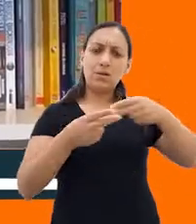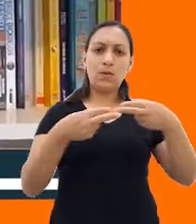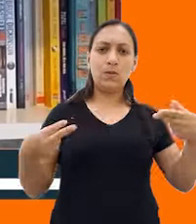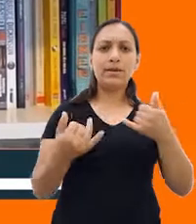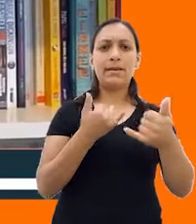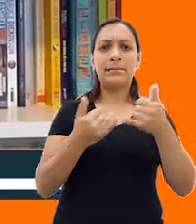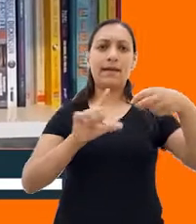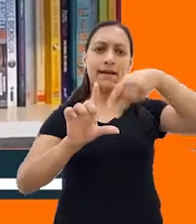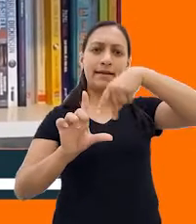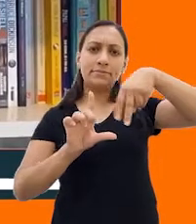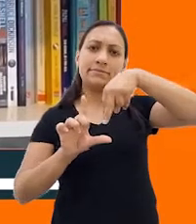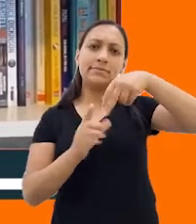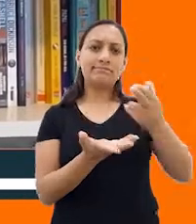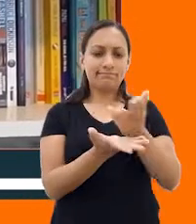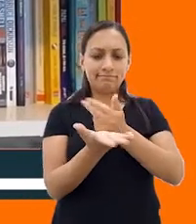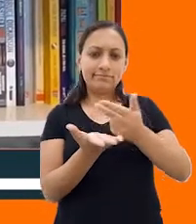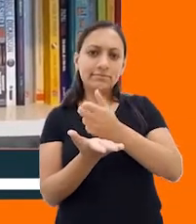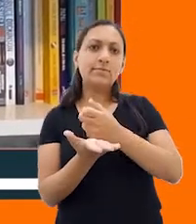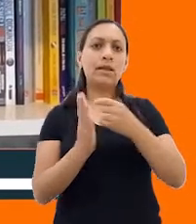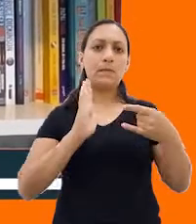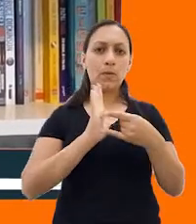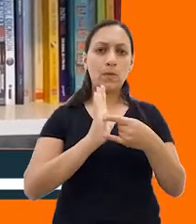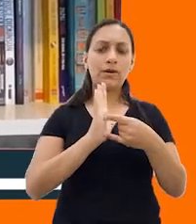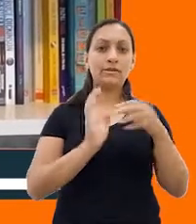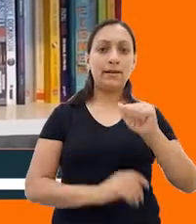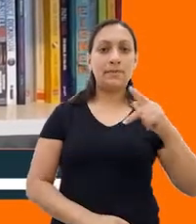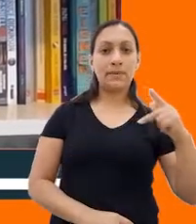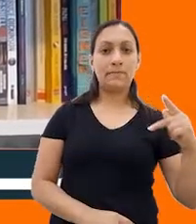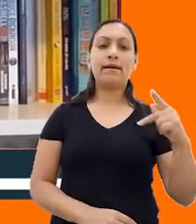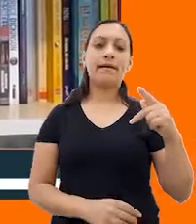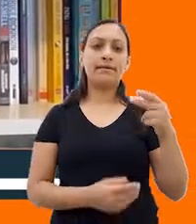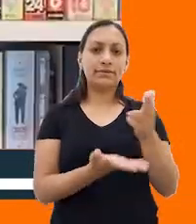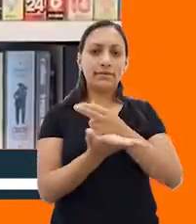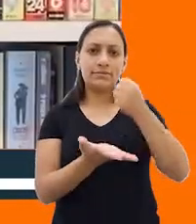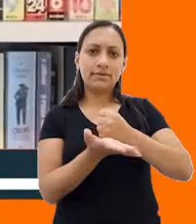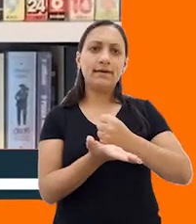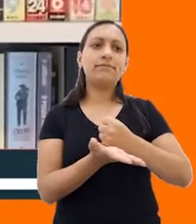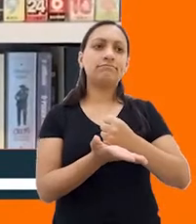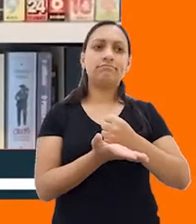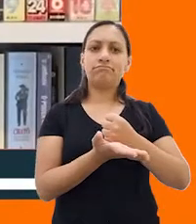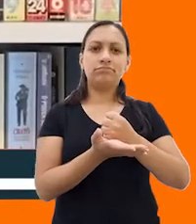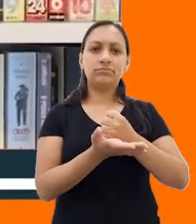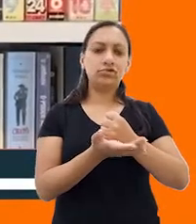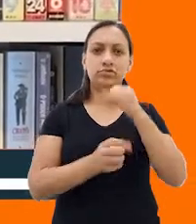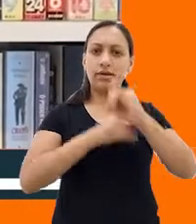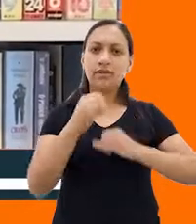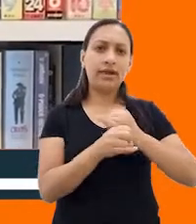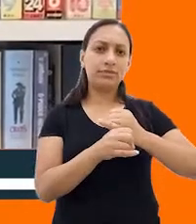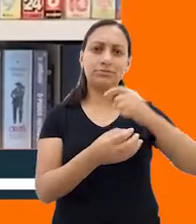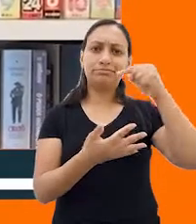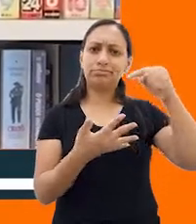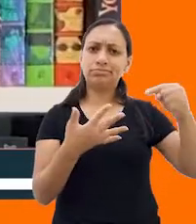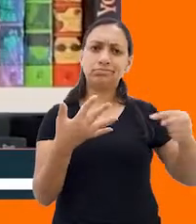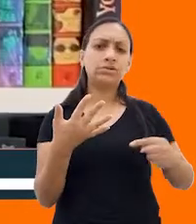de animação, de desenho, programação de aplicativos, design gráfico, design de internet. Mil coisas que se aprende a fazer na